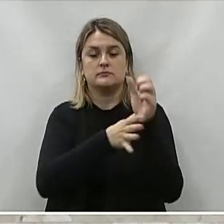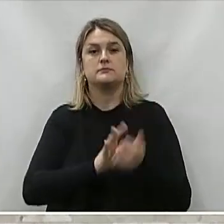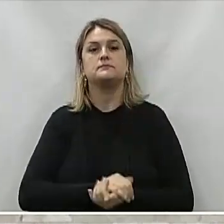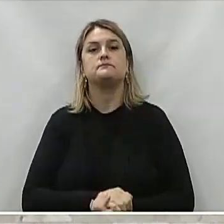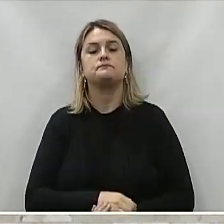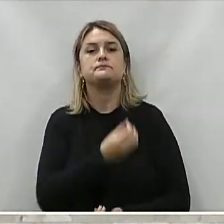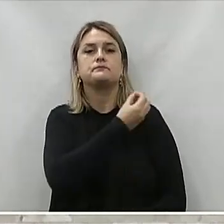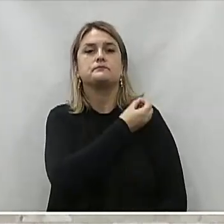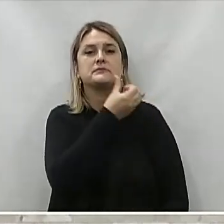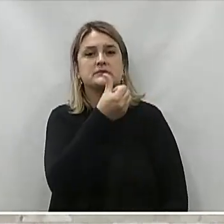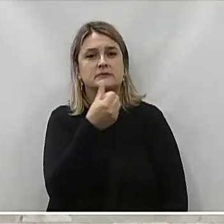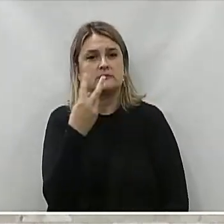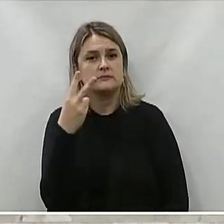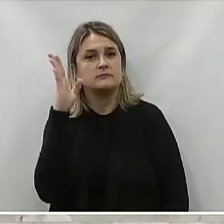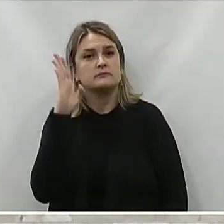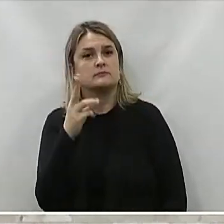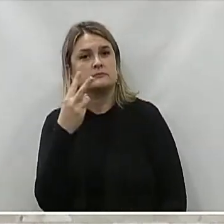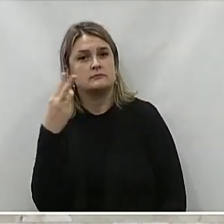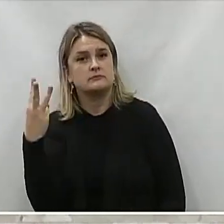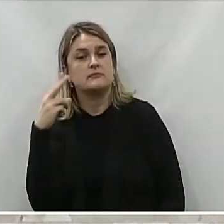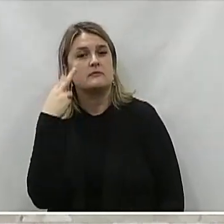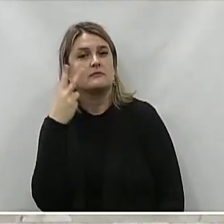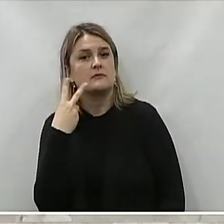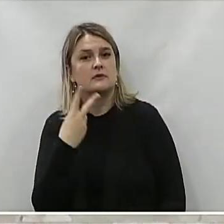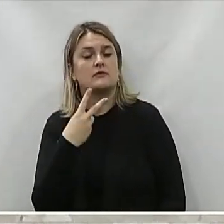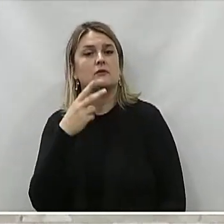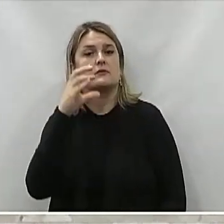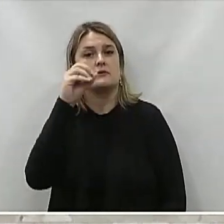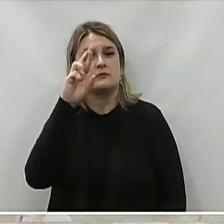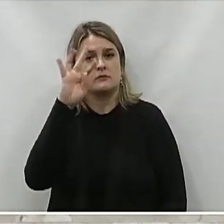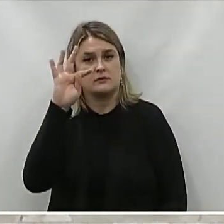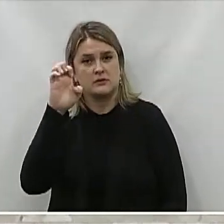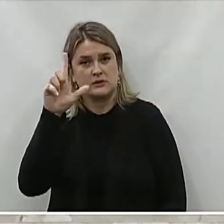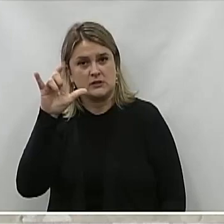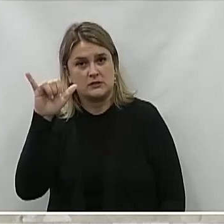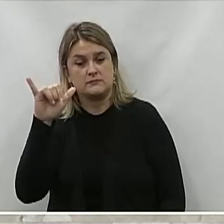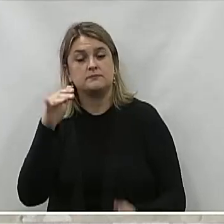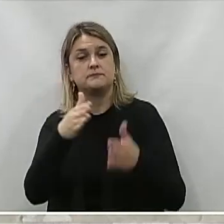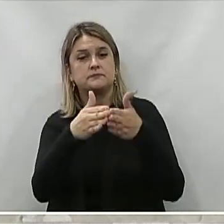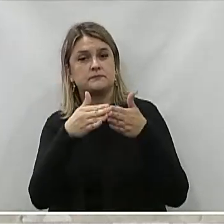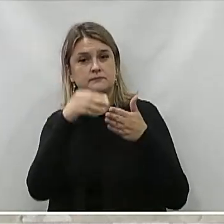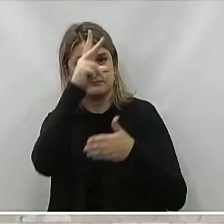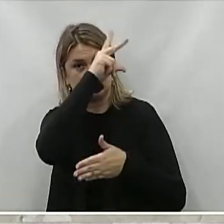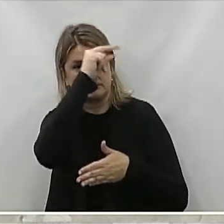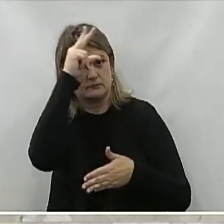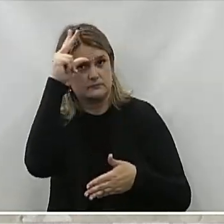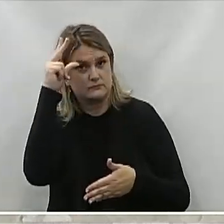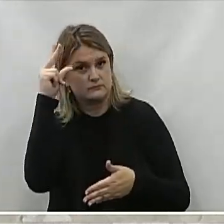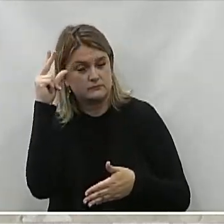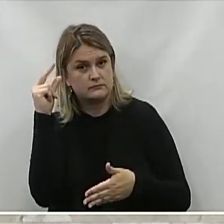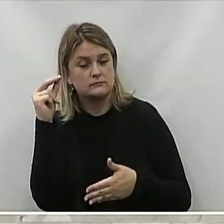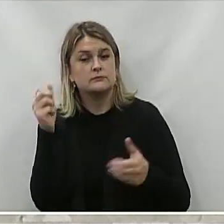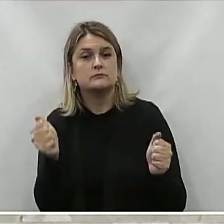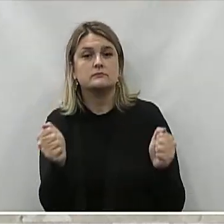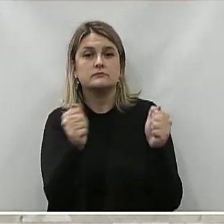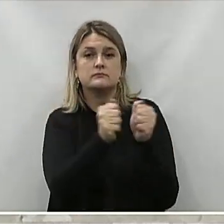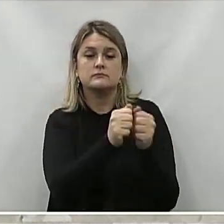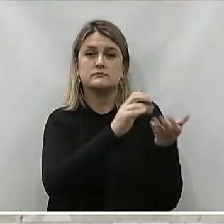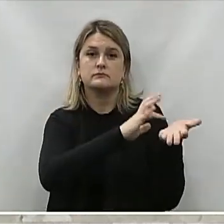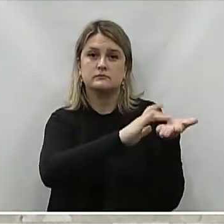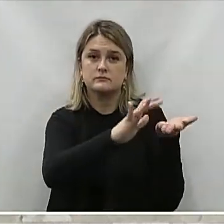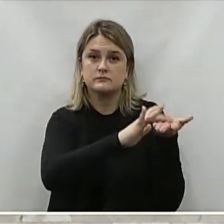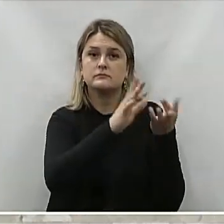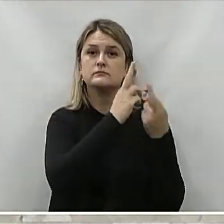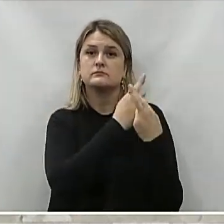Número 62 De 2023 Do vereador Valdir Luiz Cortellini Ao Poder Executivo Municipal Juntamente Com a